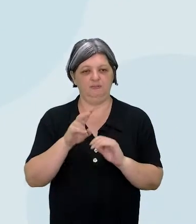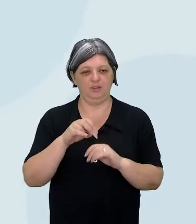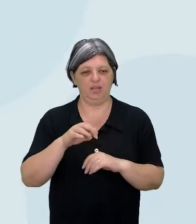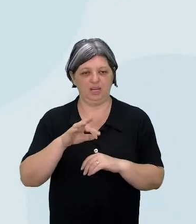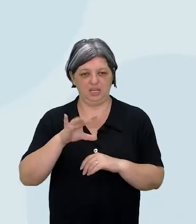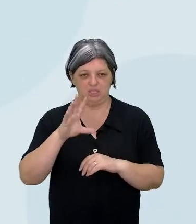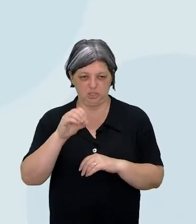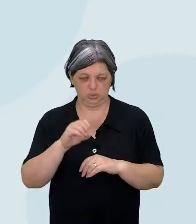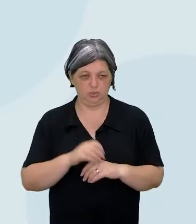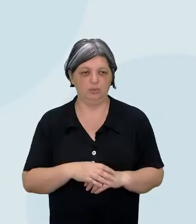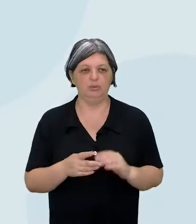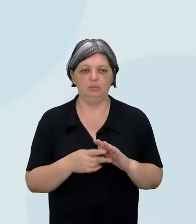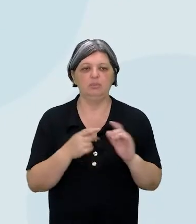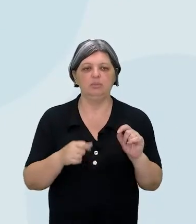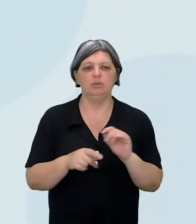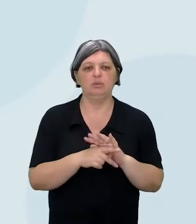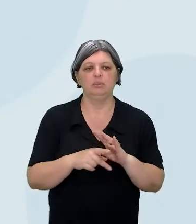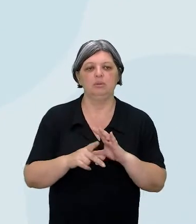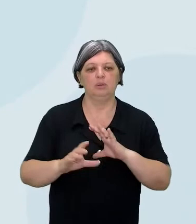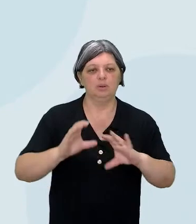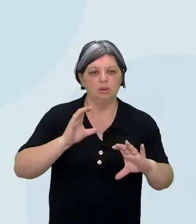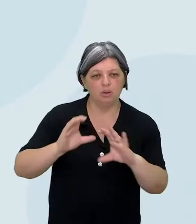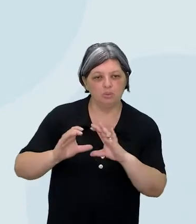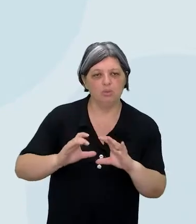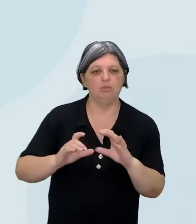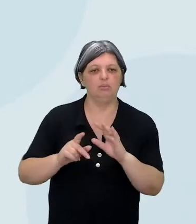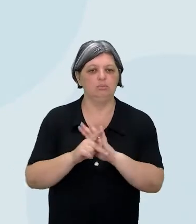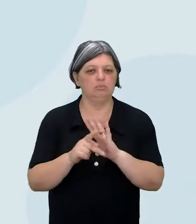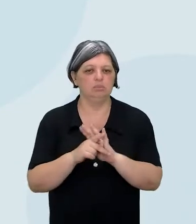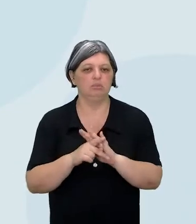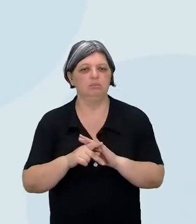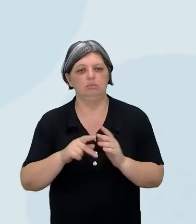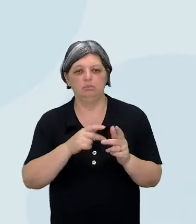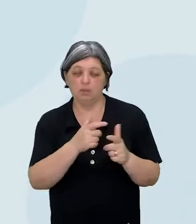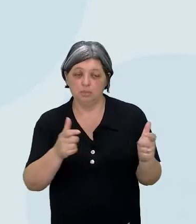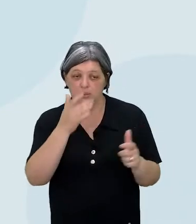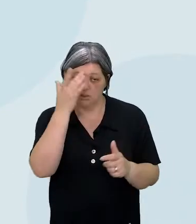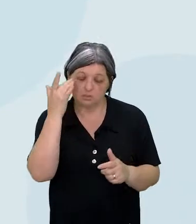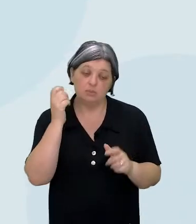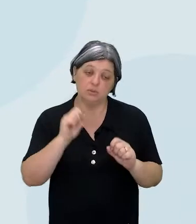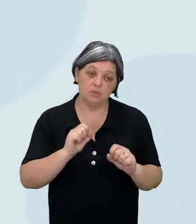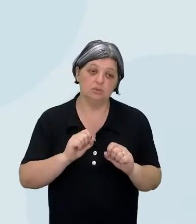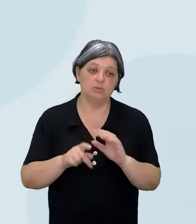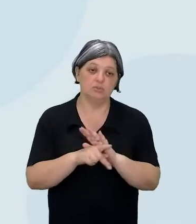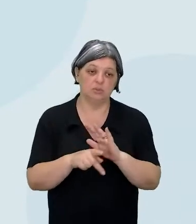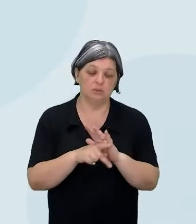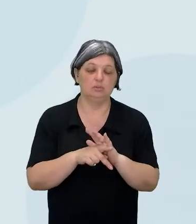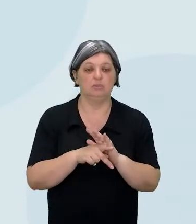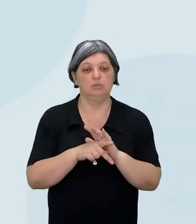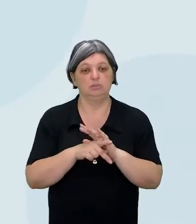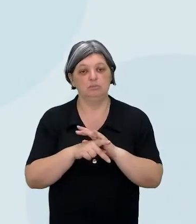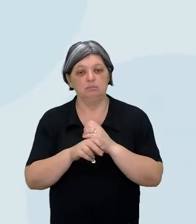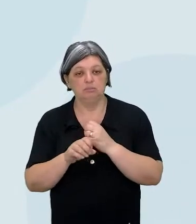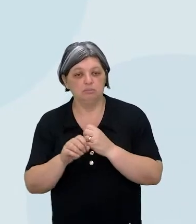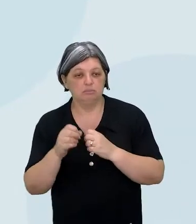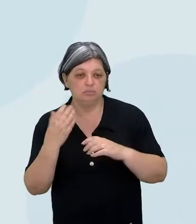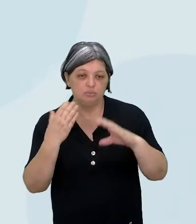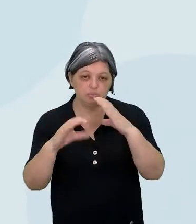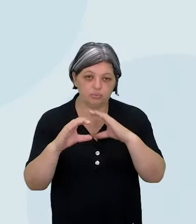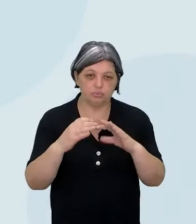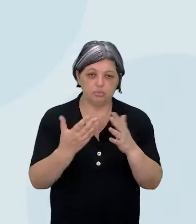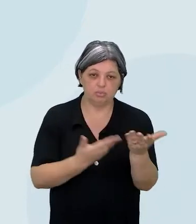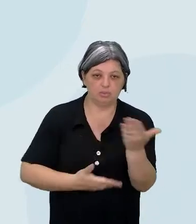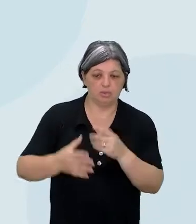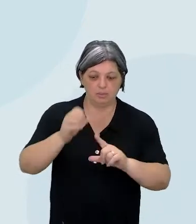ele fala que a ação de tornar comum a muitos pode ser resultado tanto de uma transmissão quanto de um compartilhamento, que são